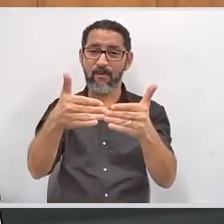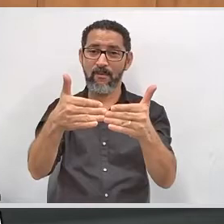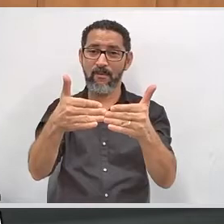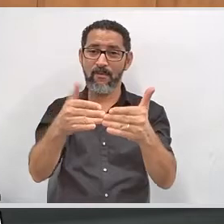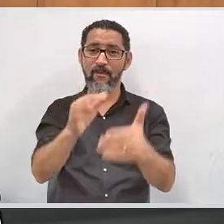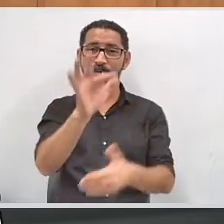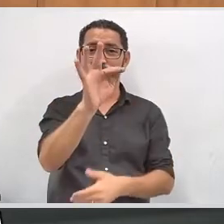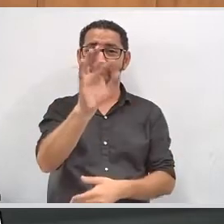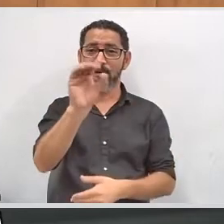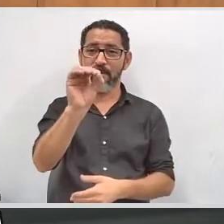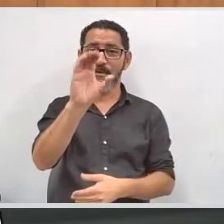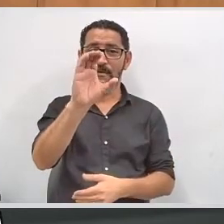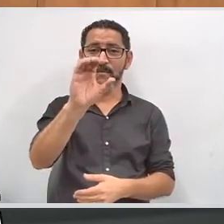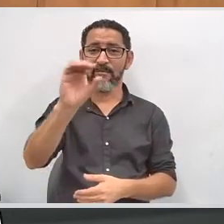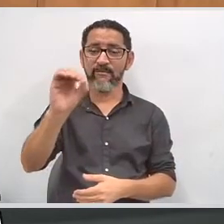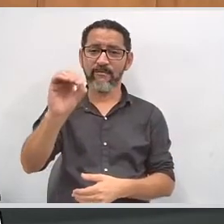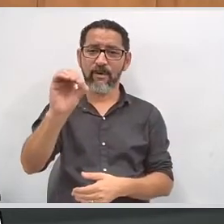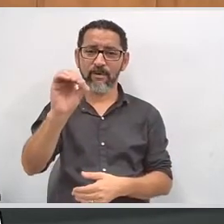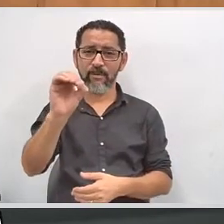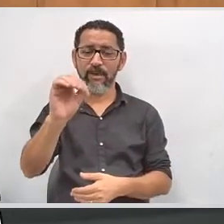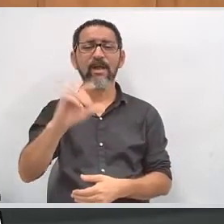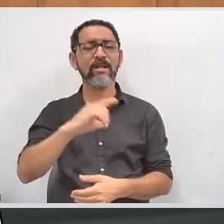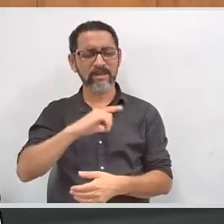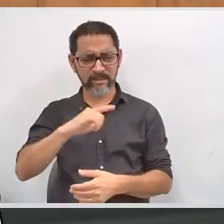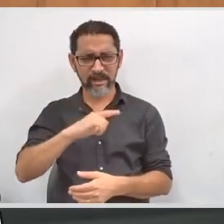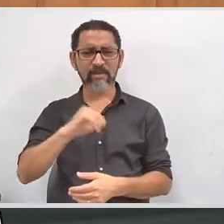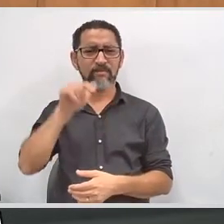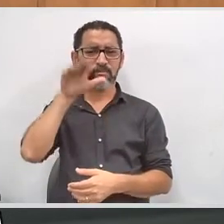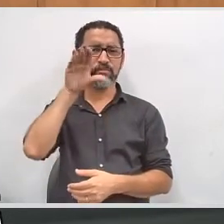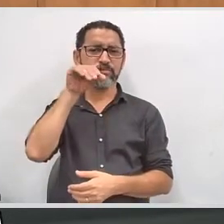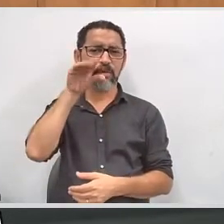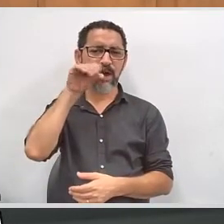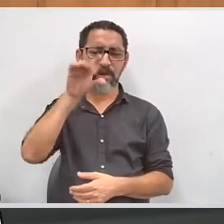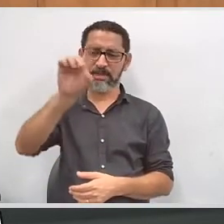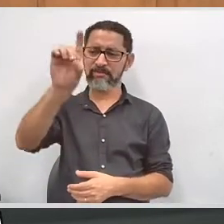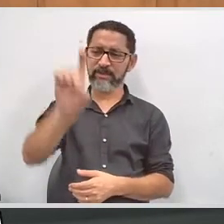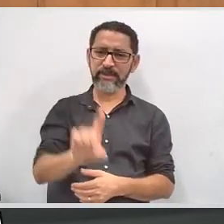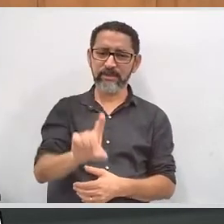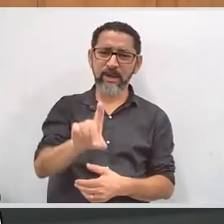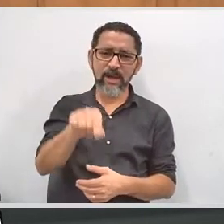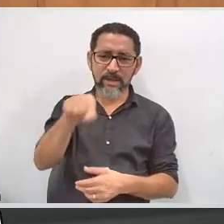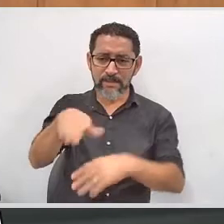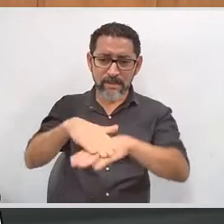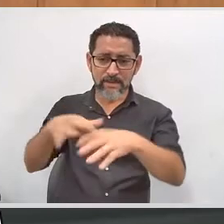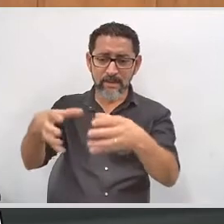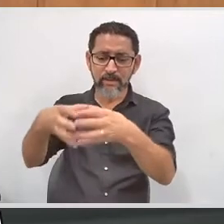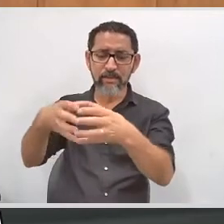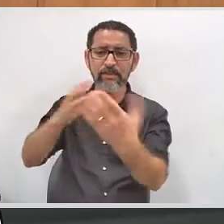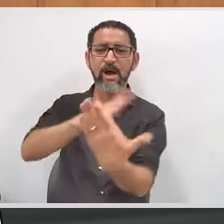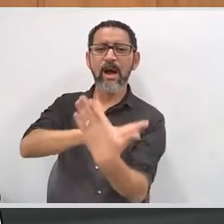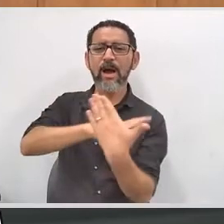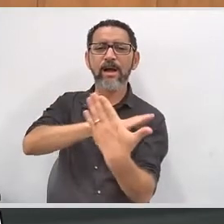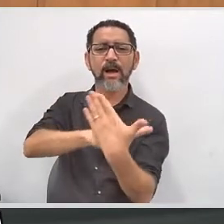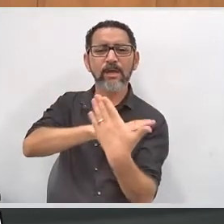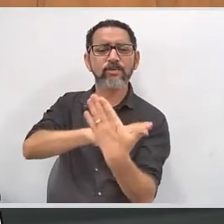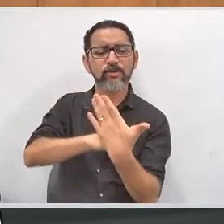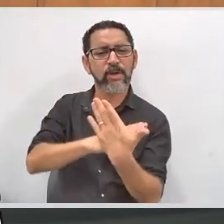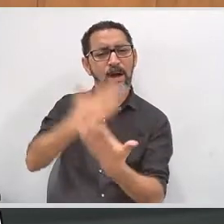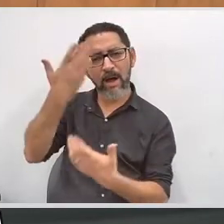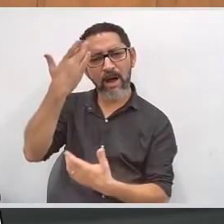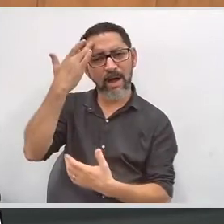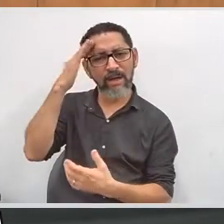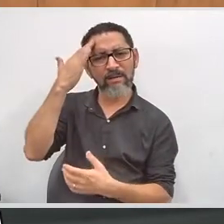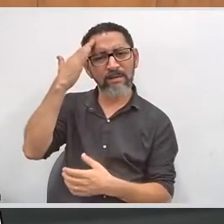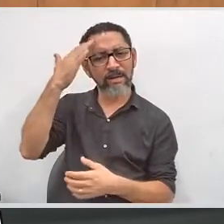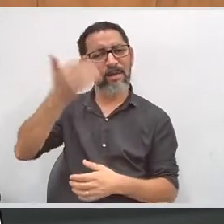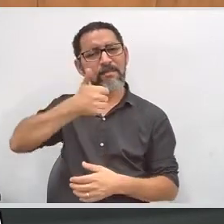relevante. Nós, no nosso quadro, nós temos pessoas portadoras de deficiência e que nos ajudam a entender melhor a